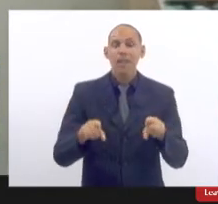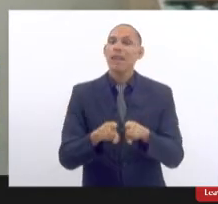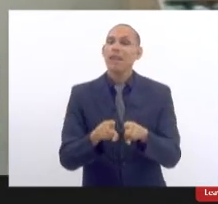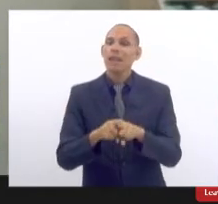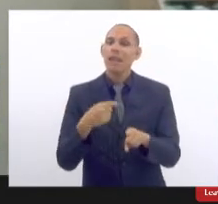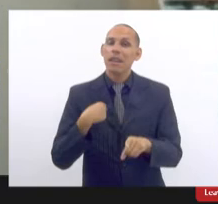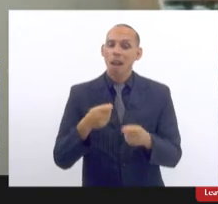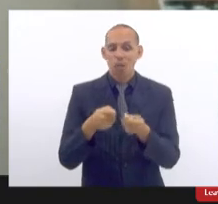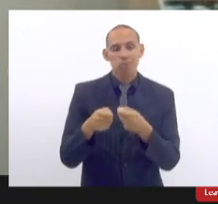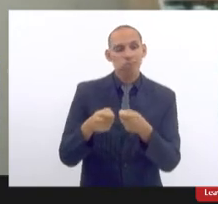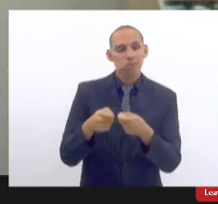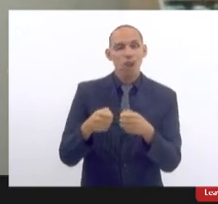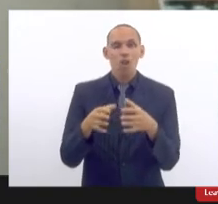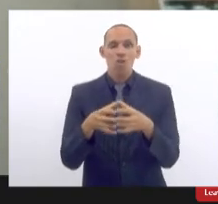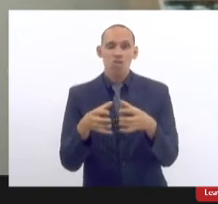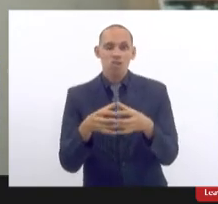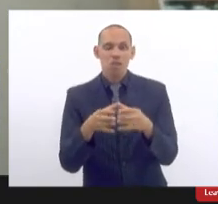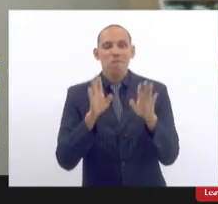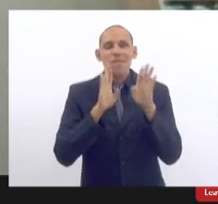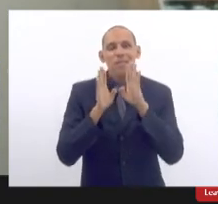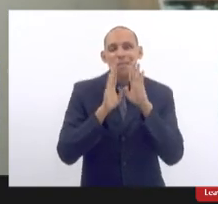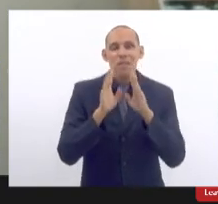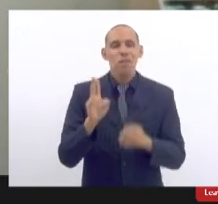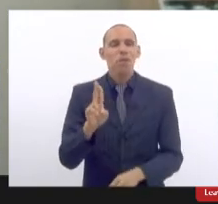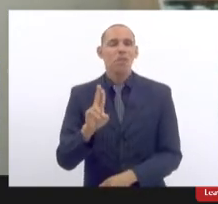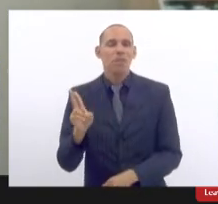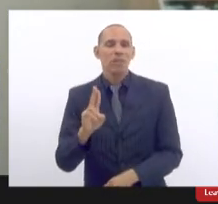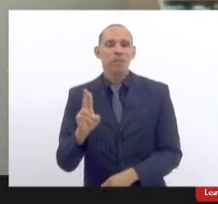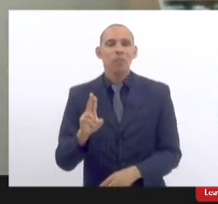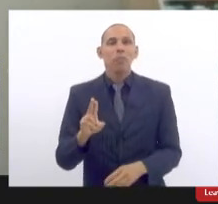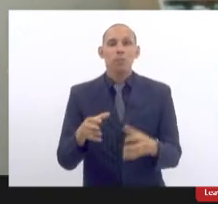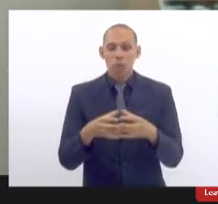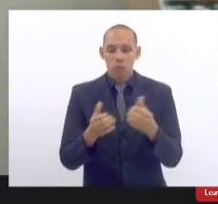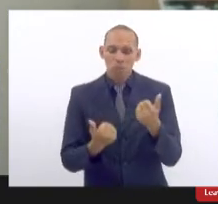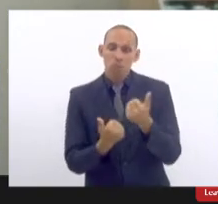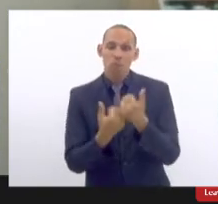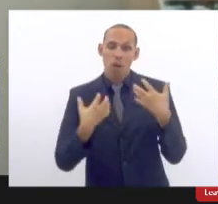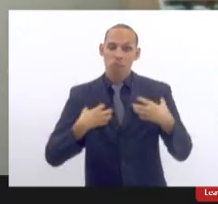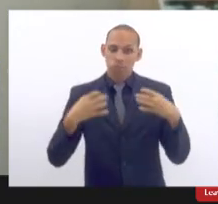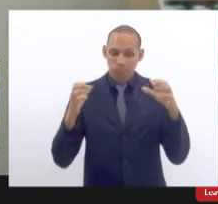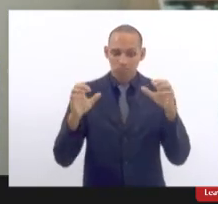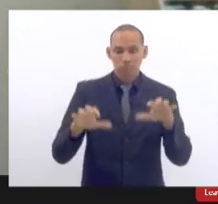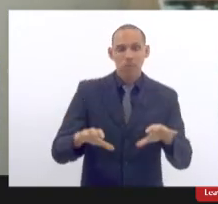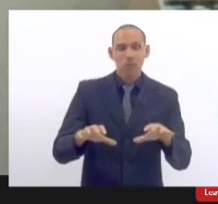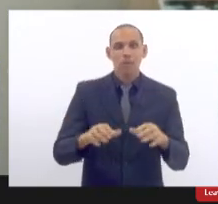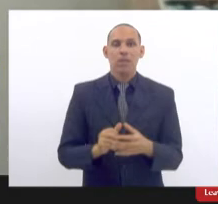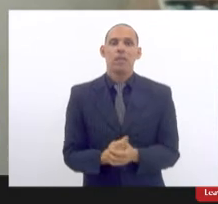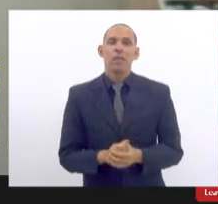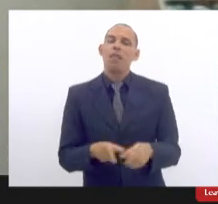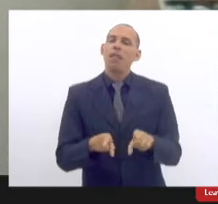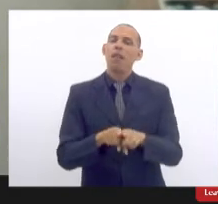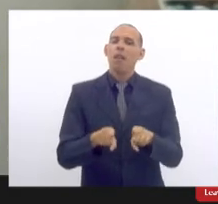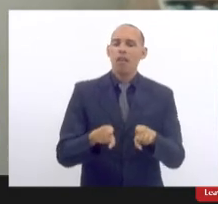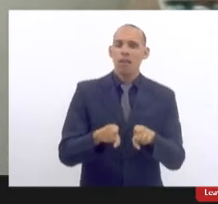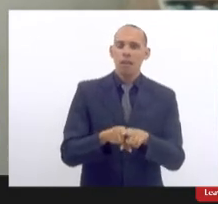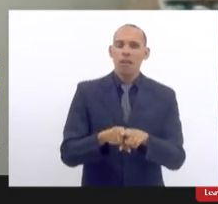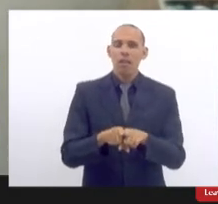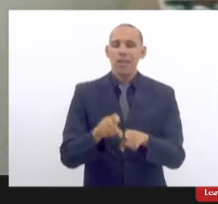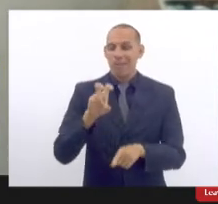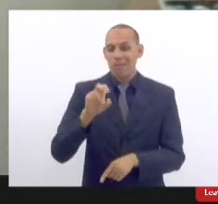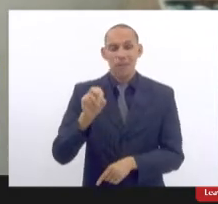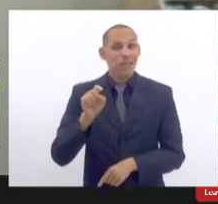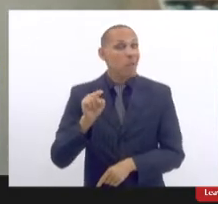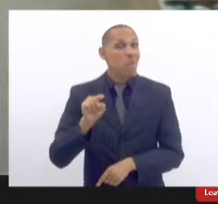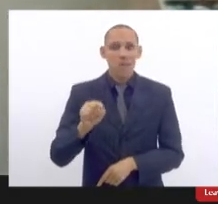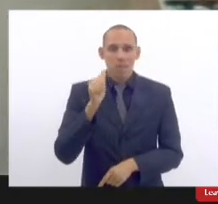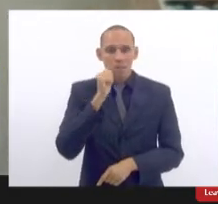das administradoras do grupo do Facebook chamado Grupo de Apoio ao Esplante, que conta com mais de 50 mil mulheres